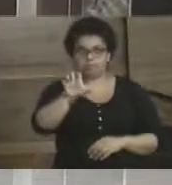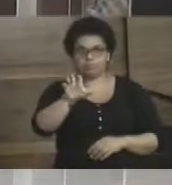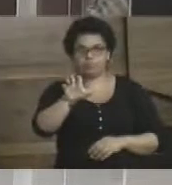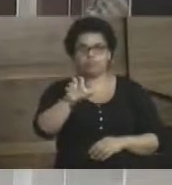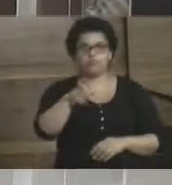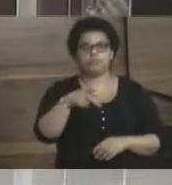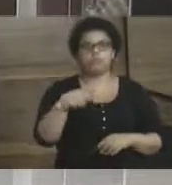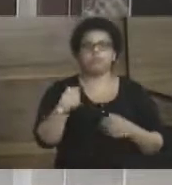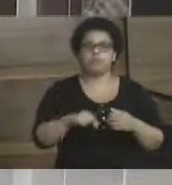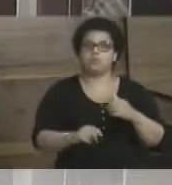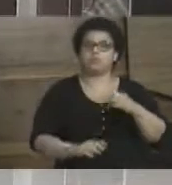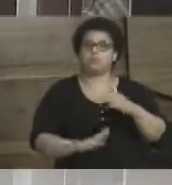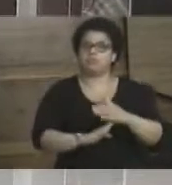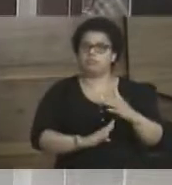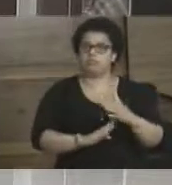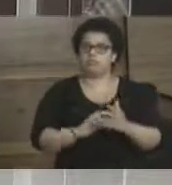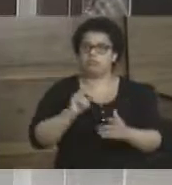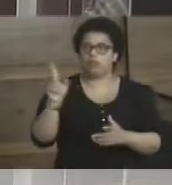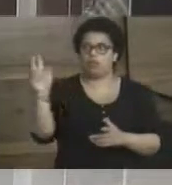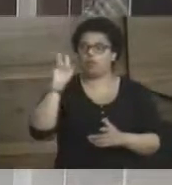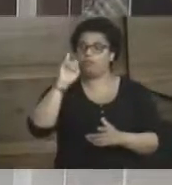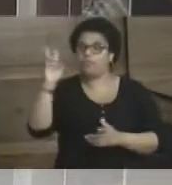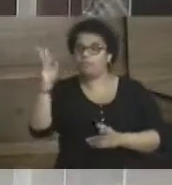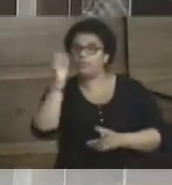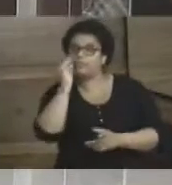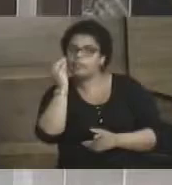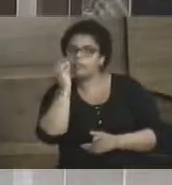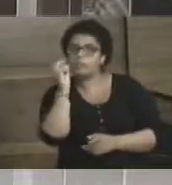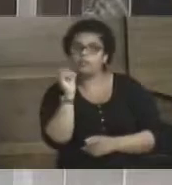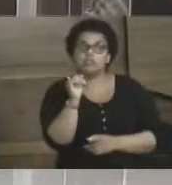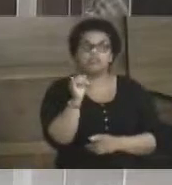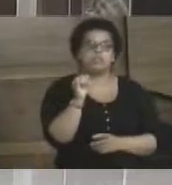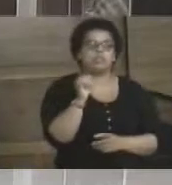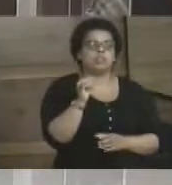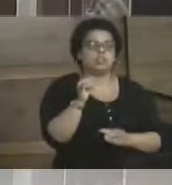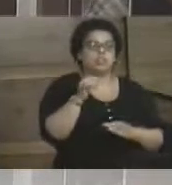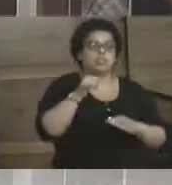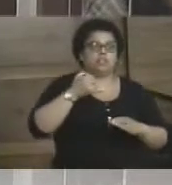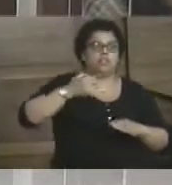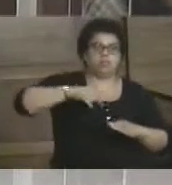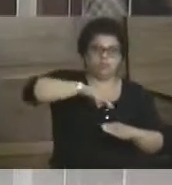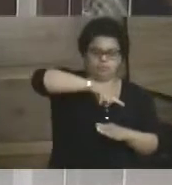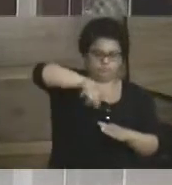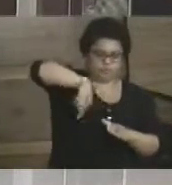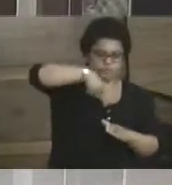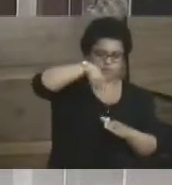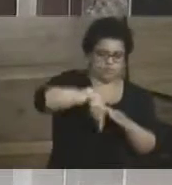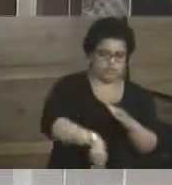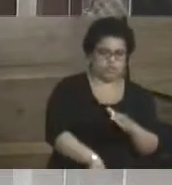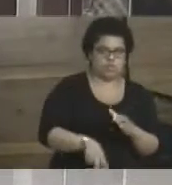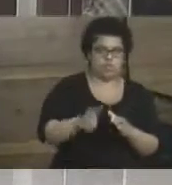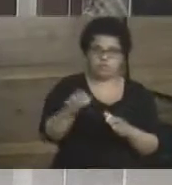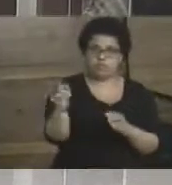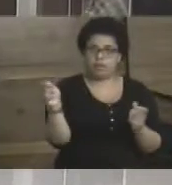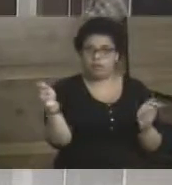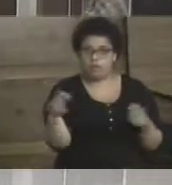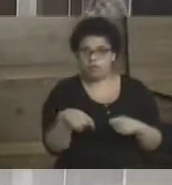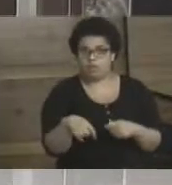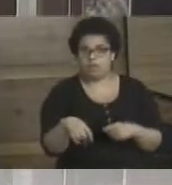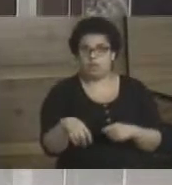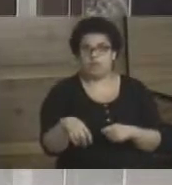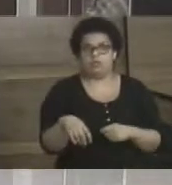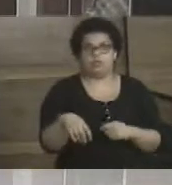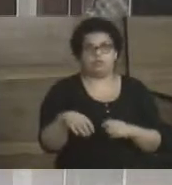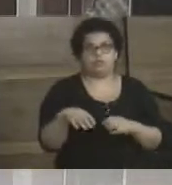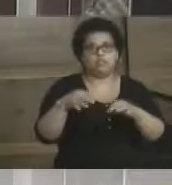intervenha lá, que o SAI tente ver realmente se esse poço vai dar conta, vai ter a capacidade